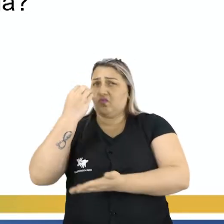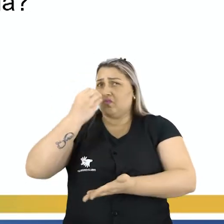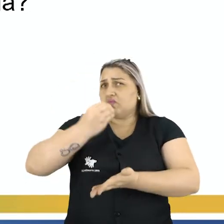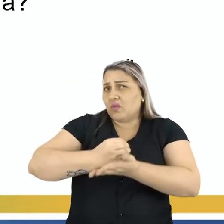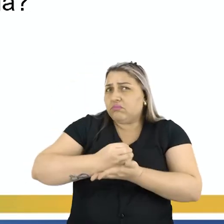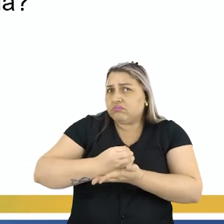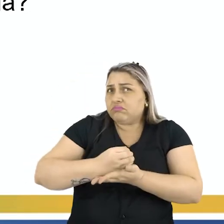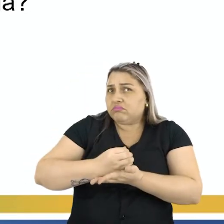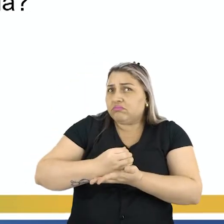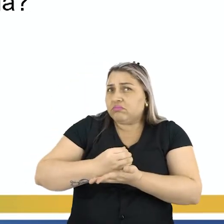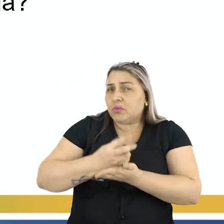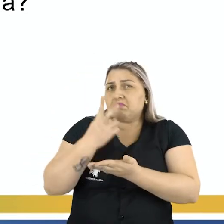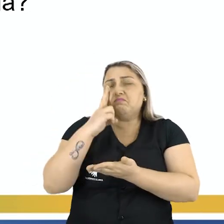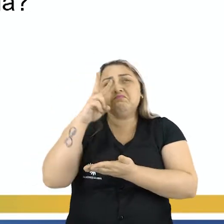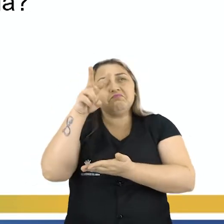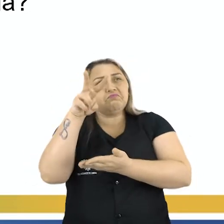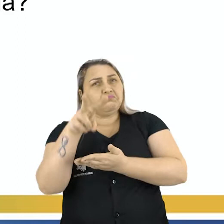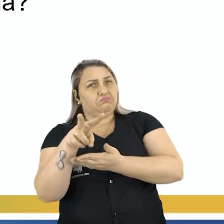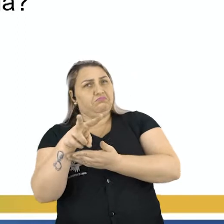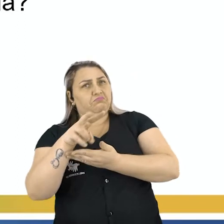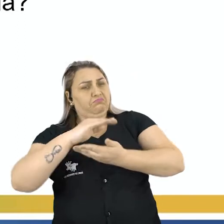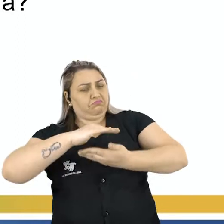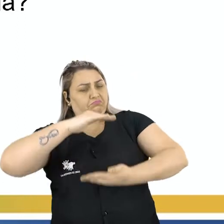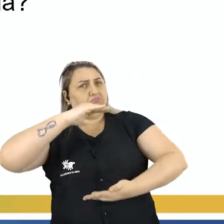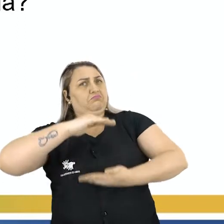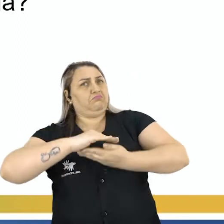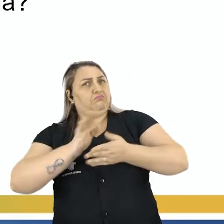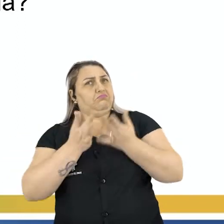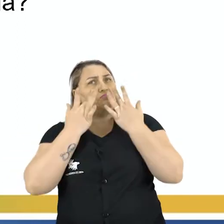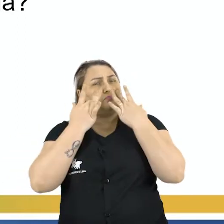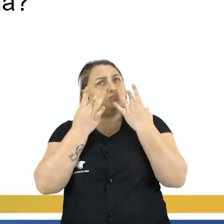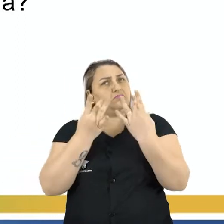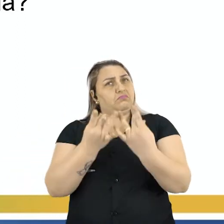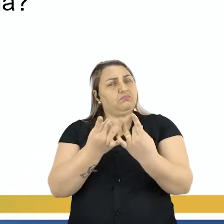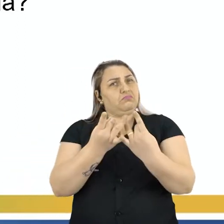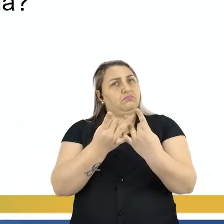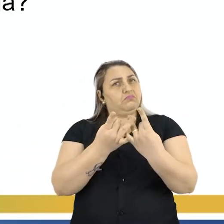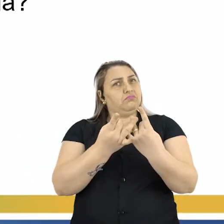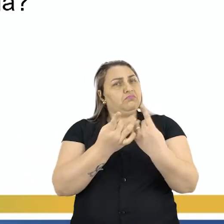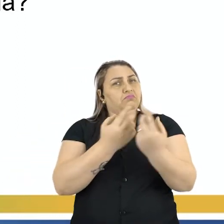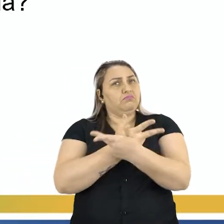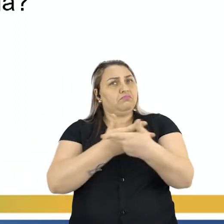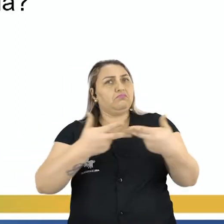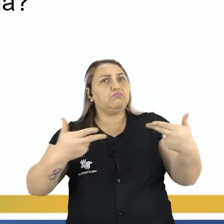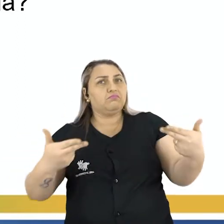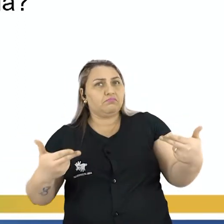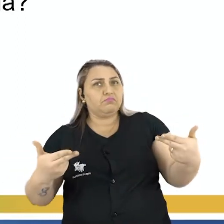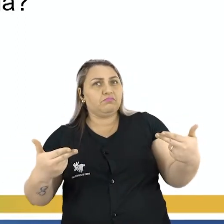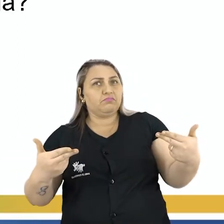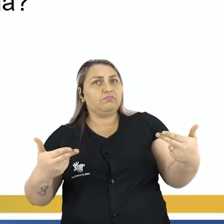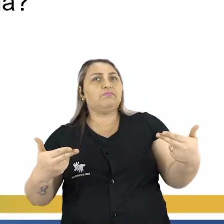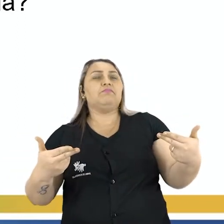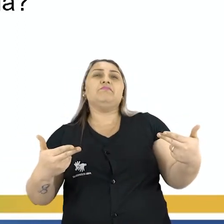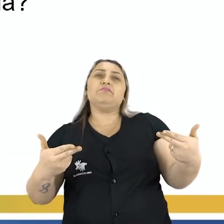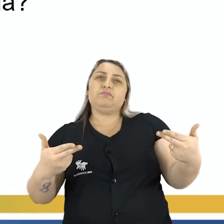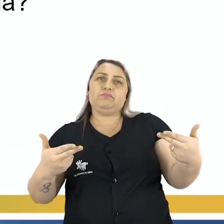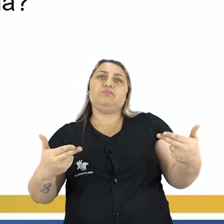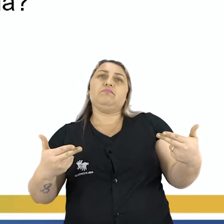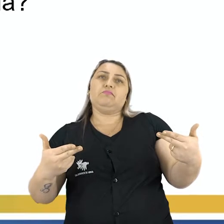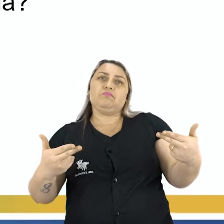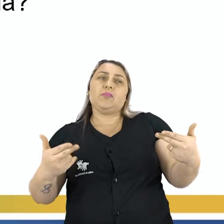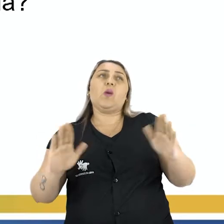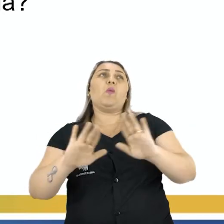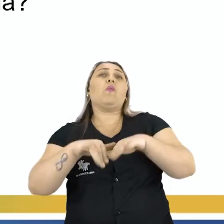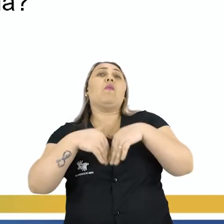copo Olhando para esse tamanho Observando esses tipos de objetos, né? Esses recipientes